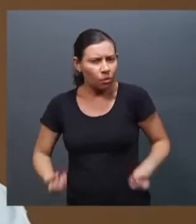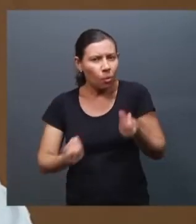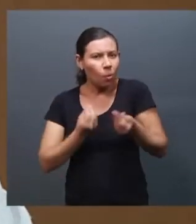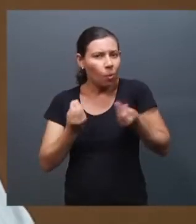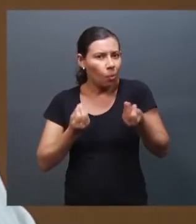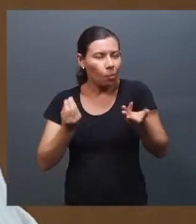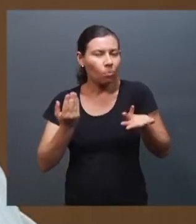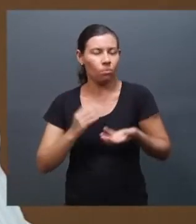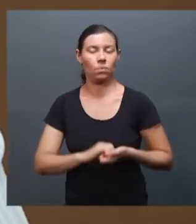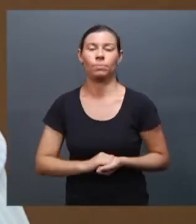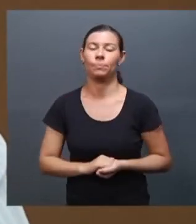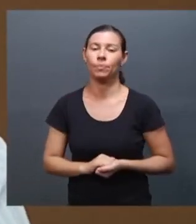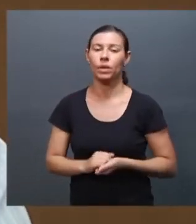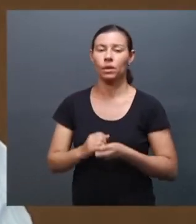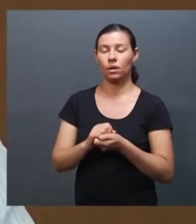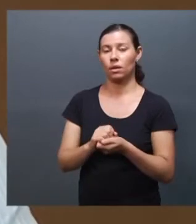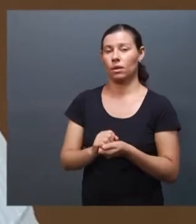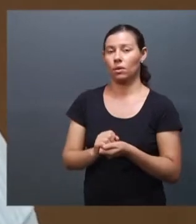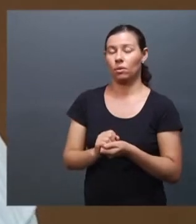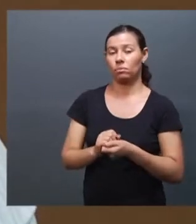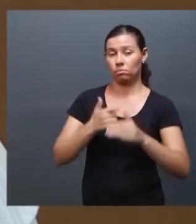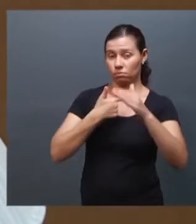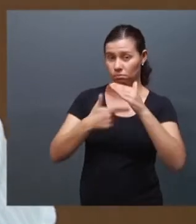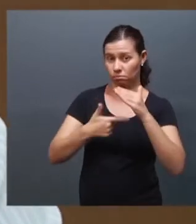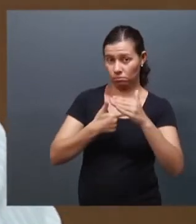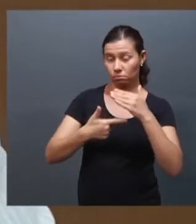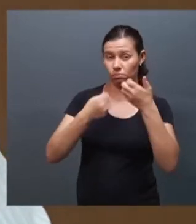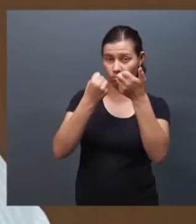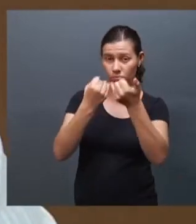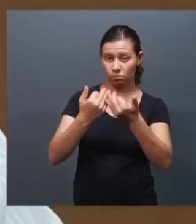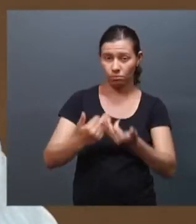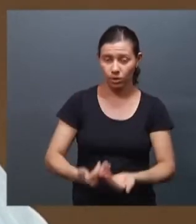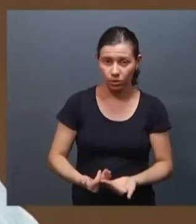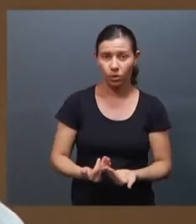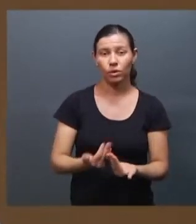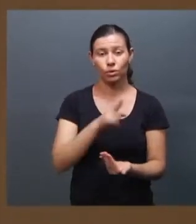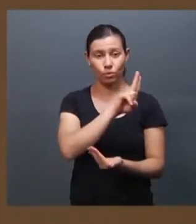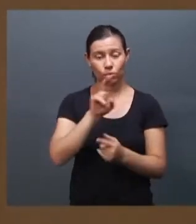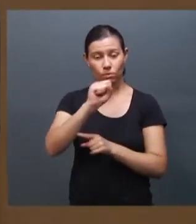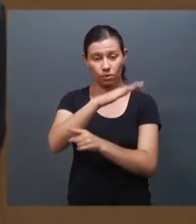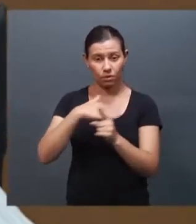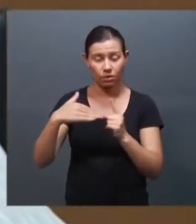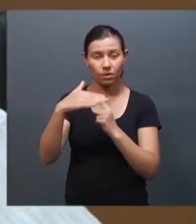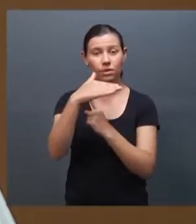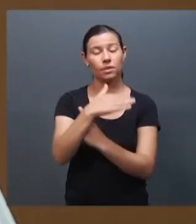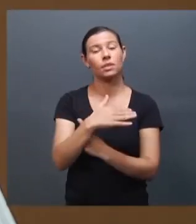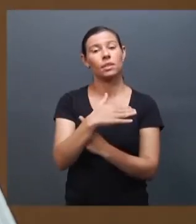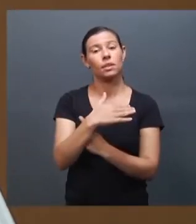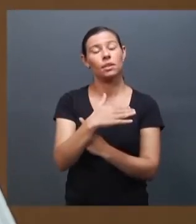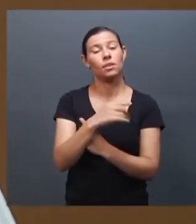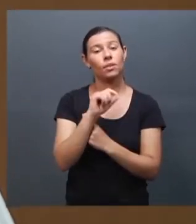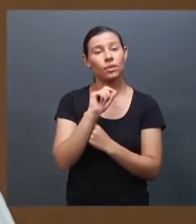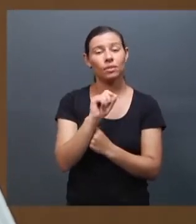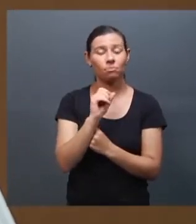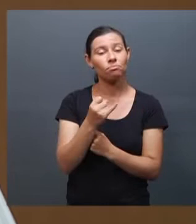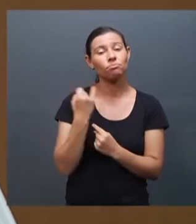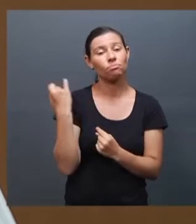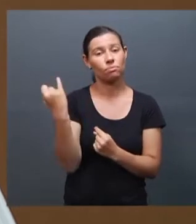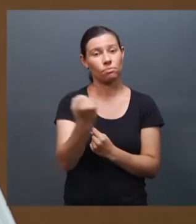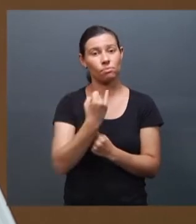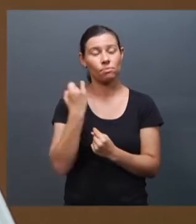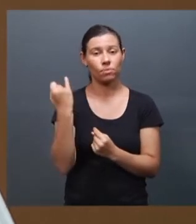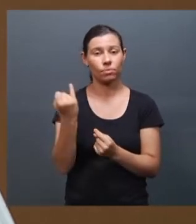Quilice, este tipo de ação promove a diversidade dentro dos espaços de ensino e em toda a sociedade. O papel da universidade